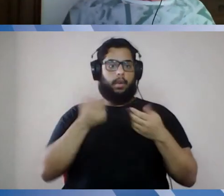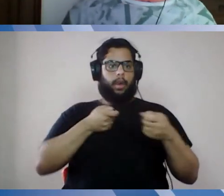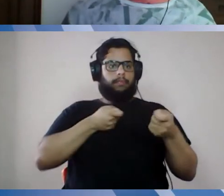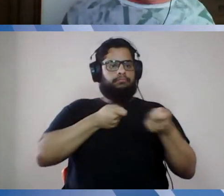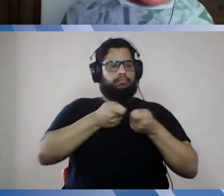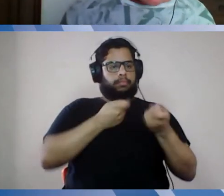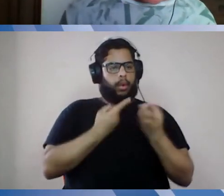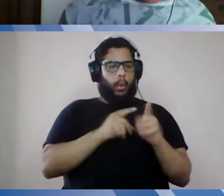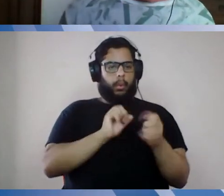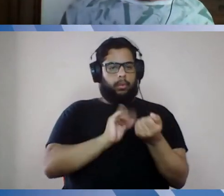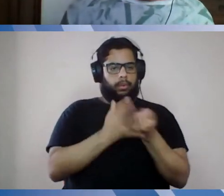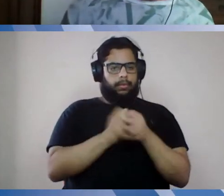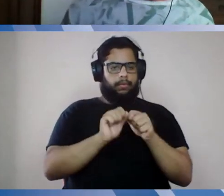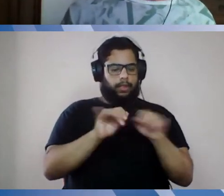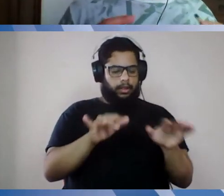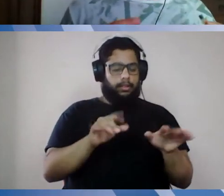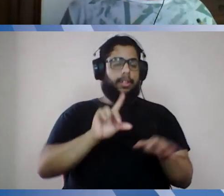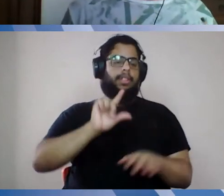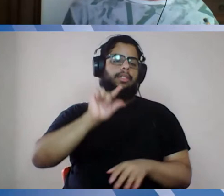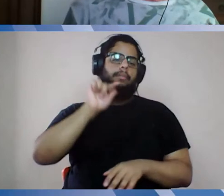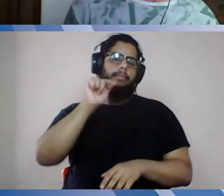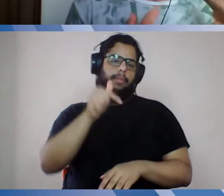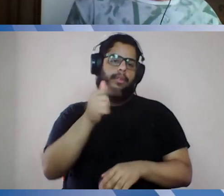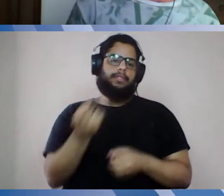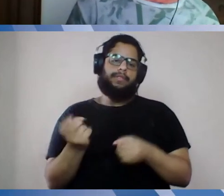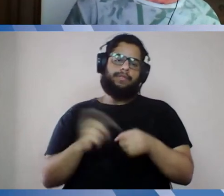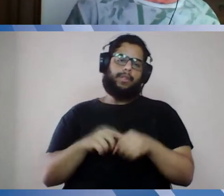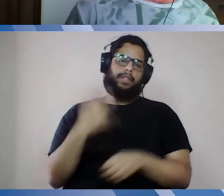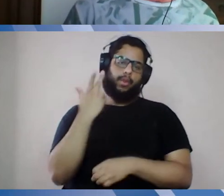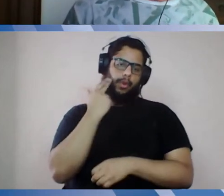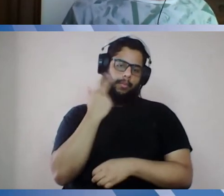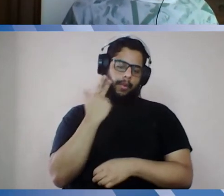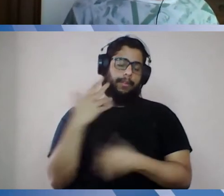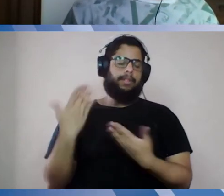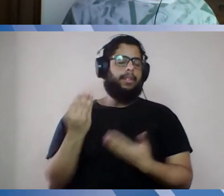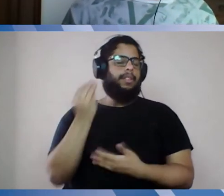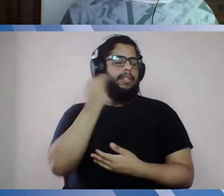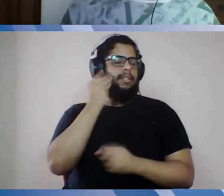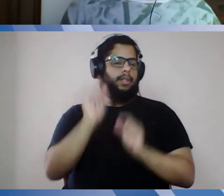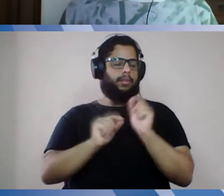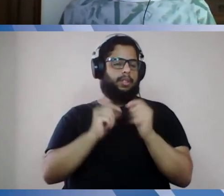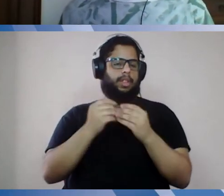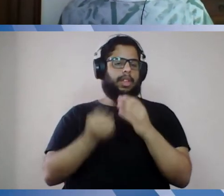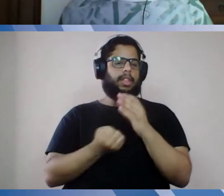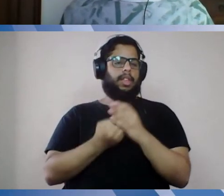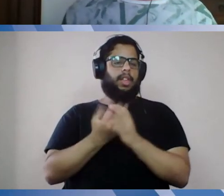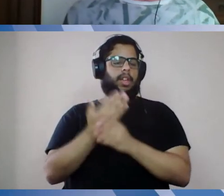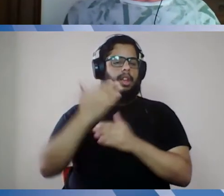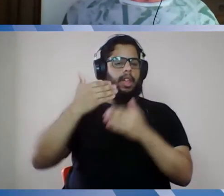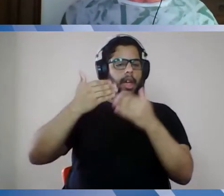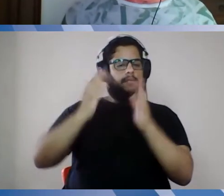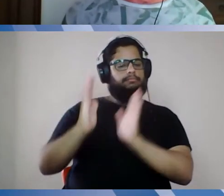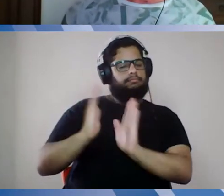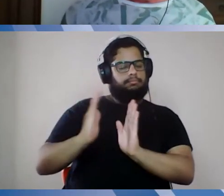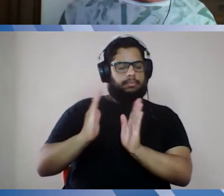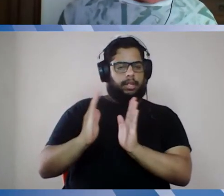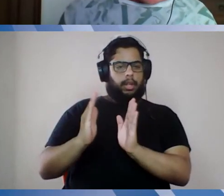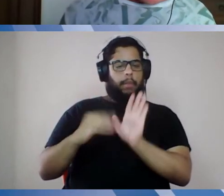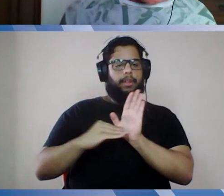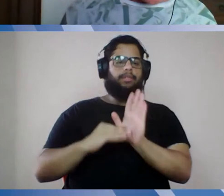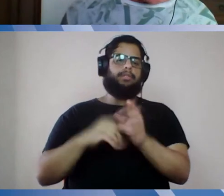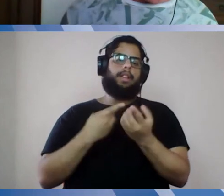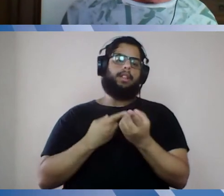perspectiva de prazo. Então, o que nós estamos tentando é criar um prazo ajudando o combate à pandemia, né,